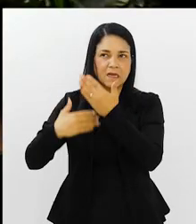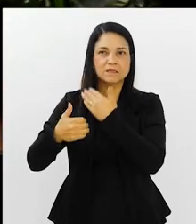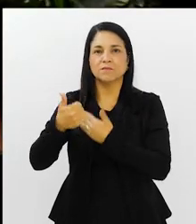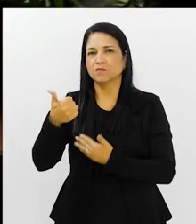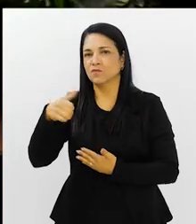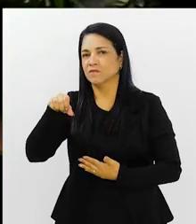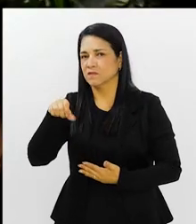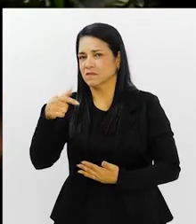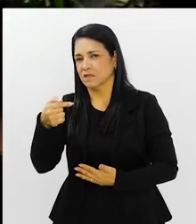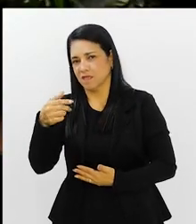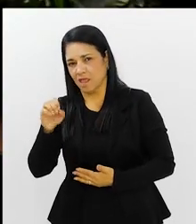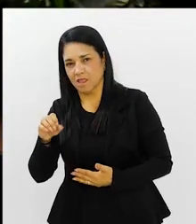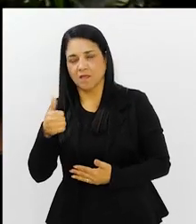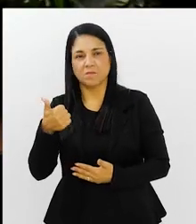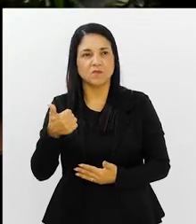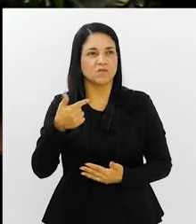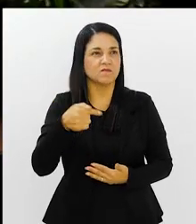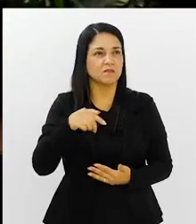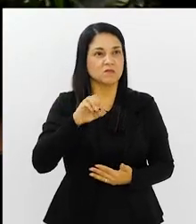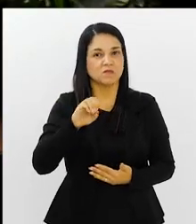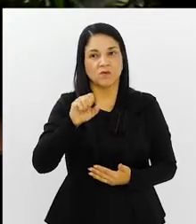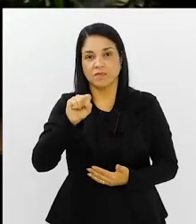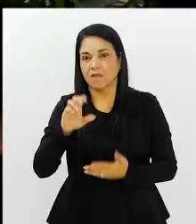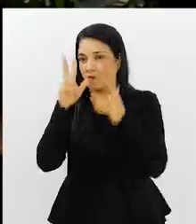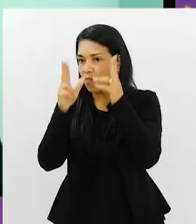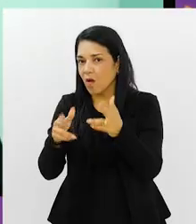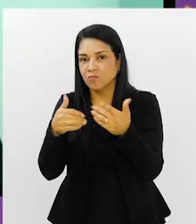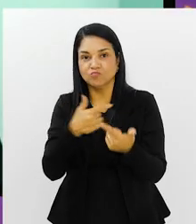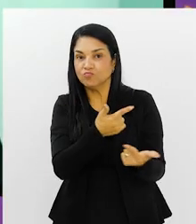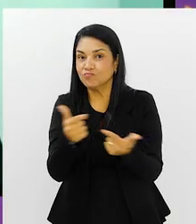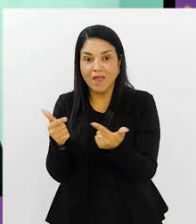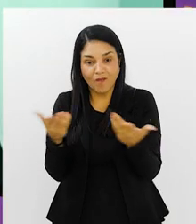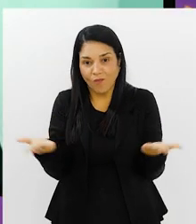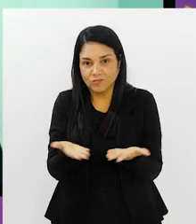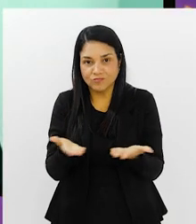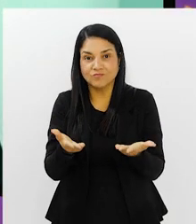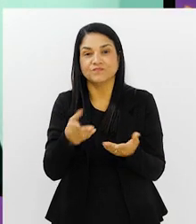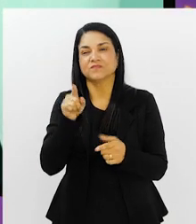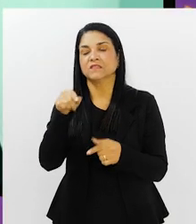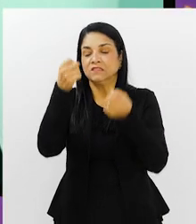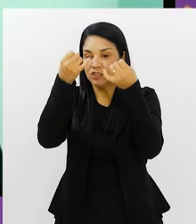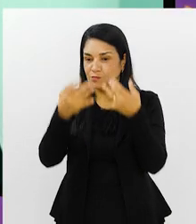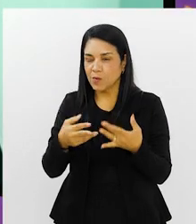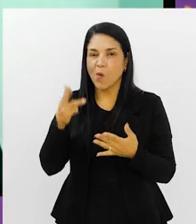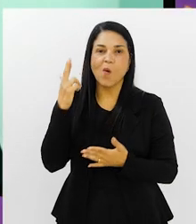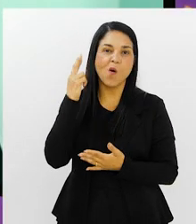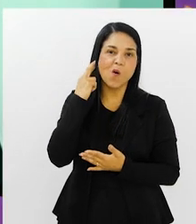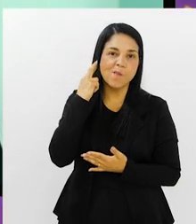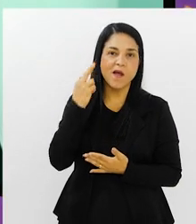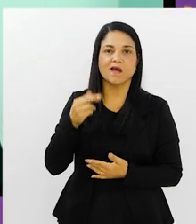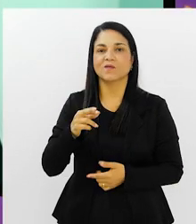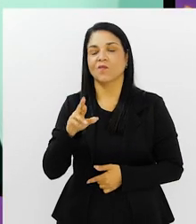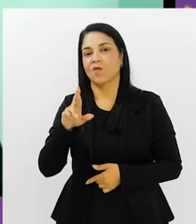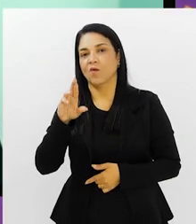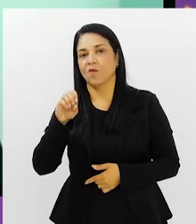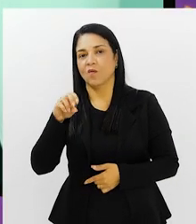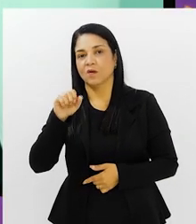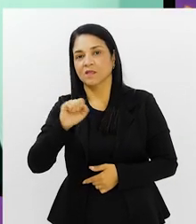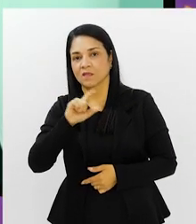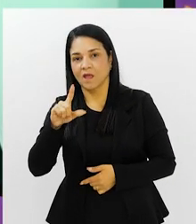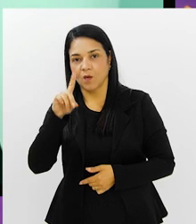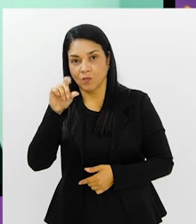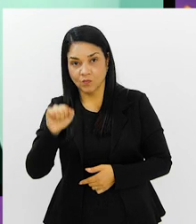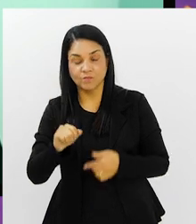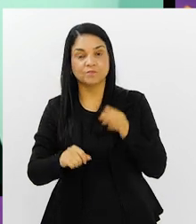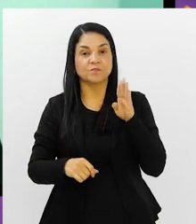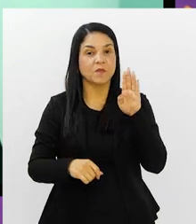década de 60 e lá para trás. Vai, cara. Vamos lá. Você falou do Romário, você falou do Ronaldo, até citou o nome